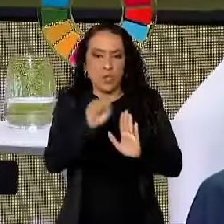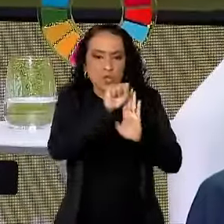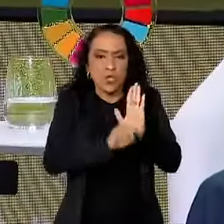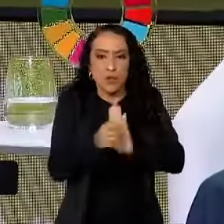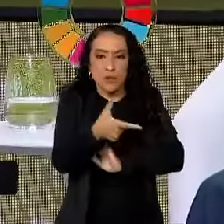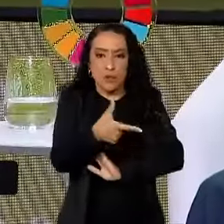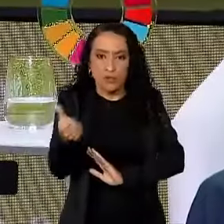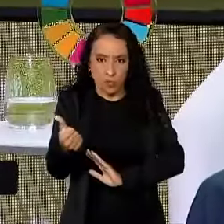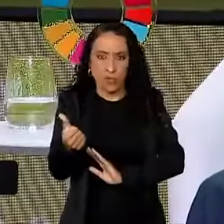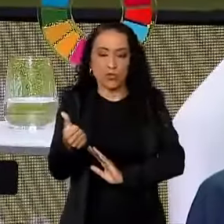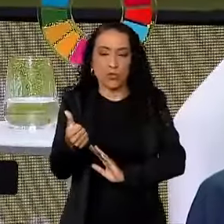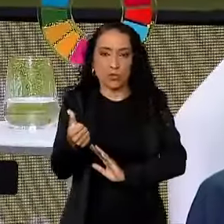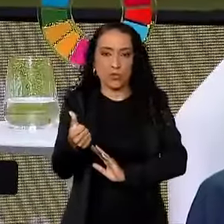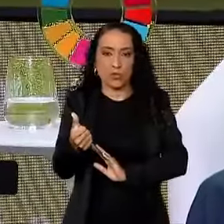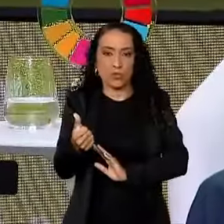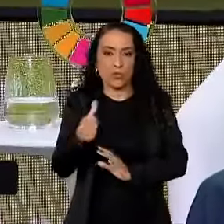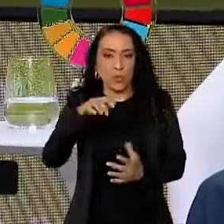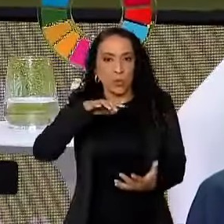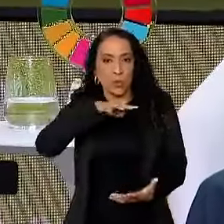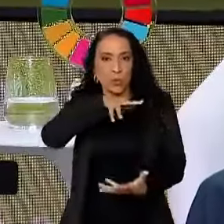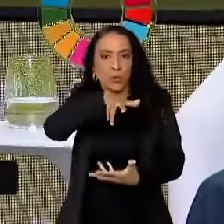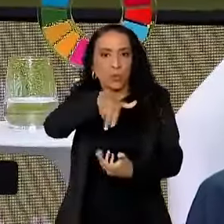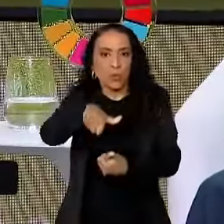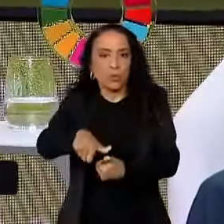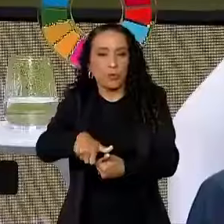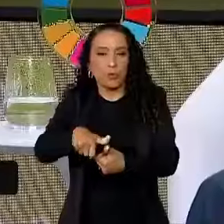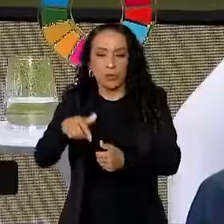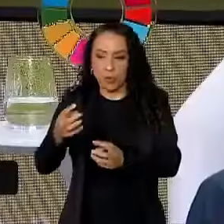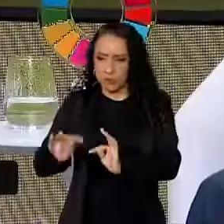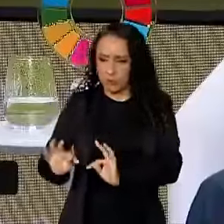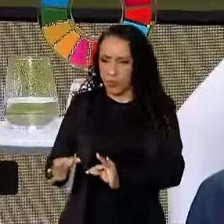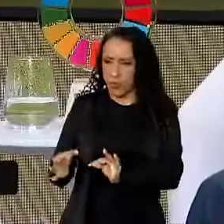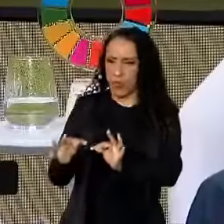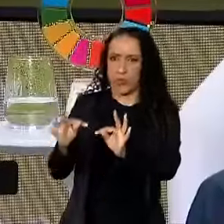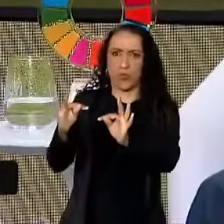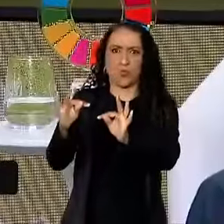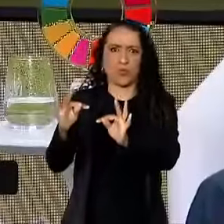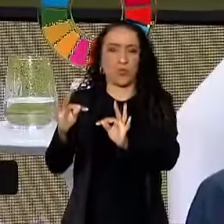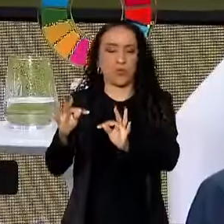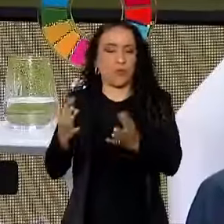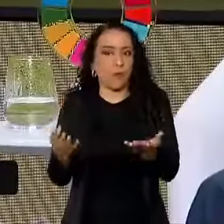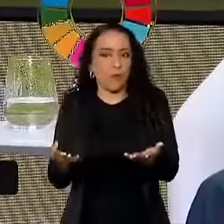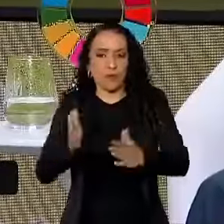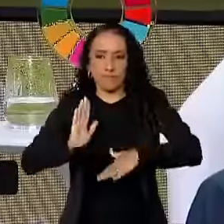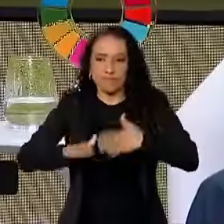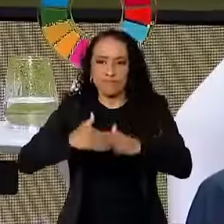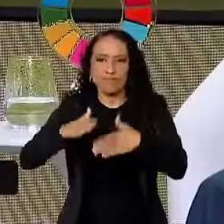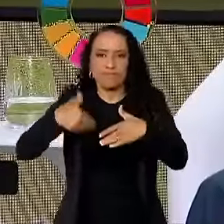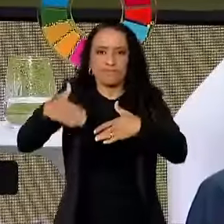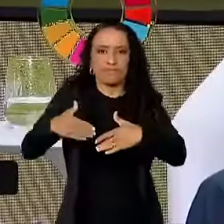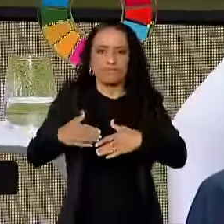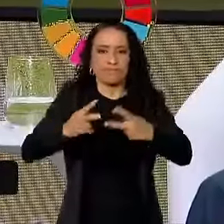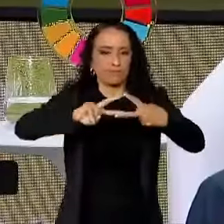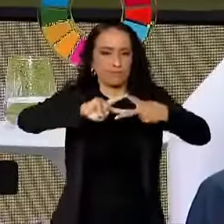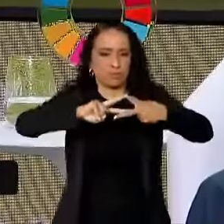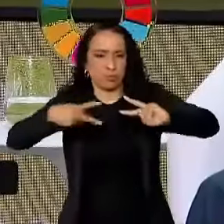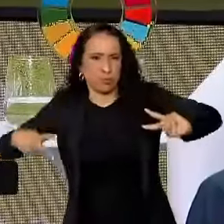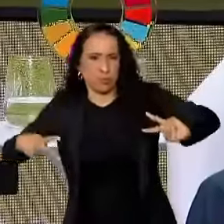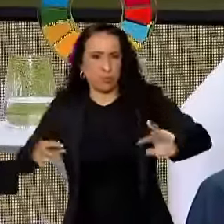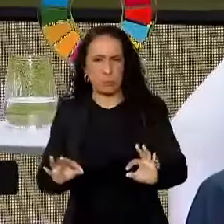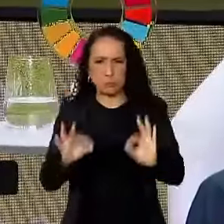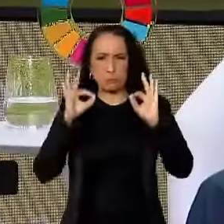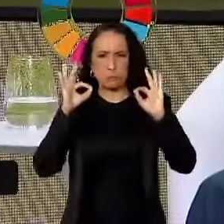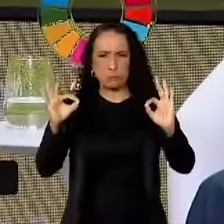XXI, num mundo com alta tecnologia, com desenvolvimento genético altamente